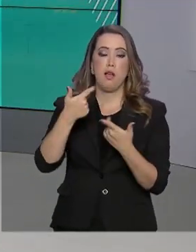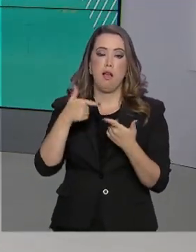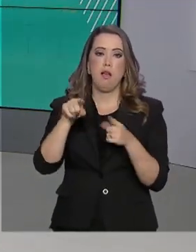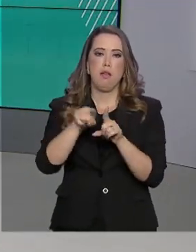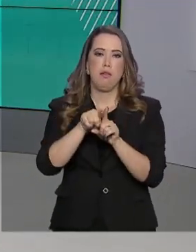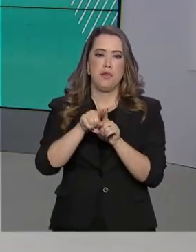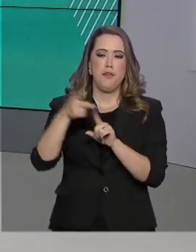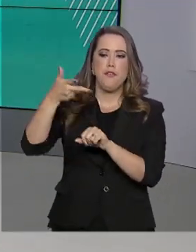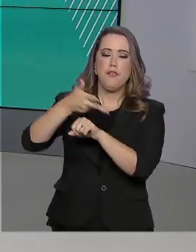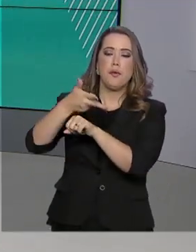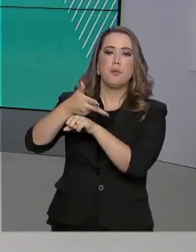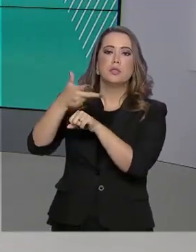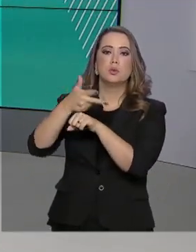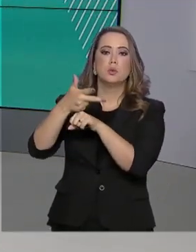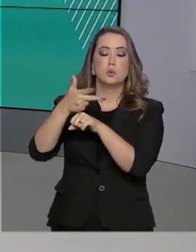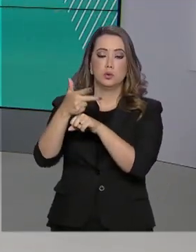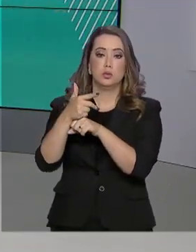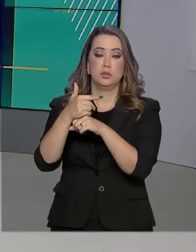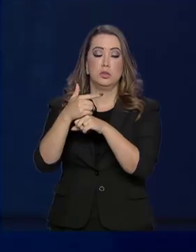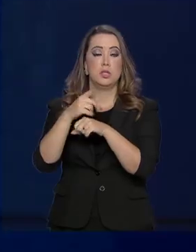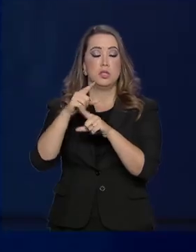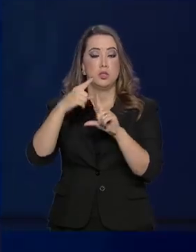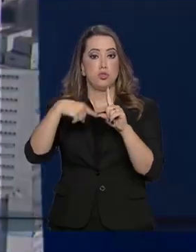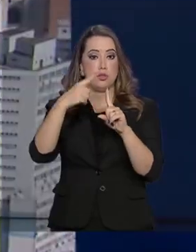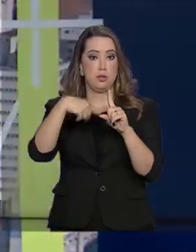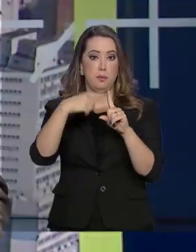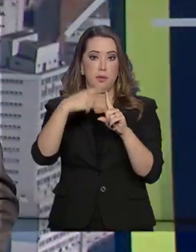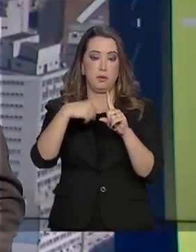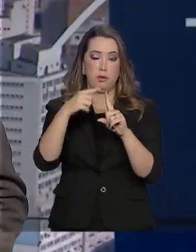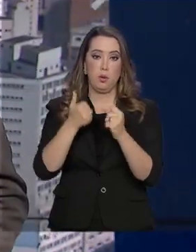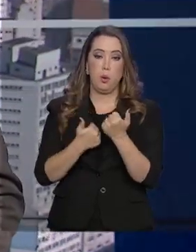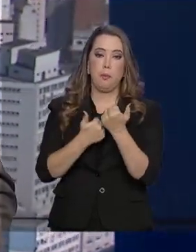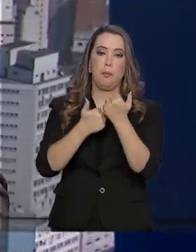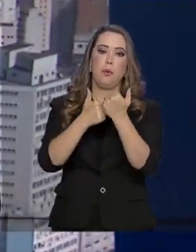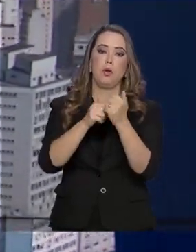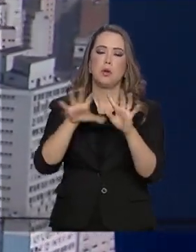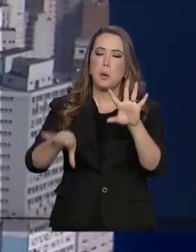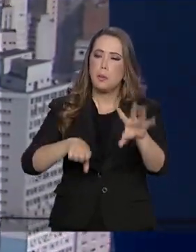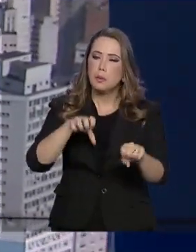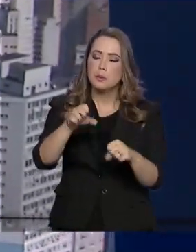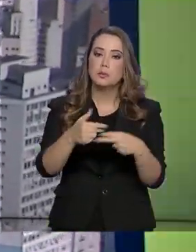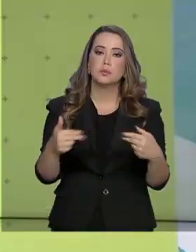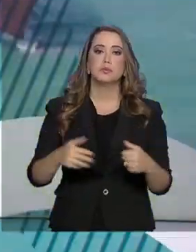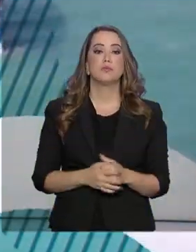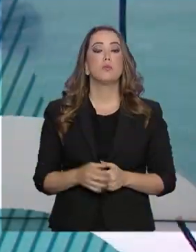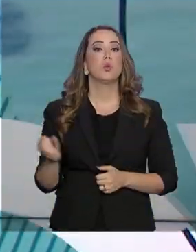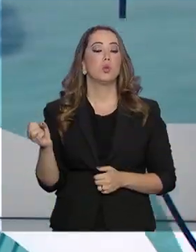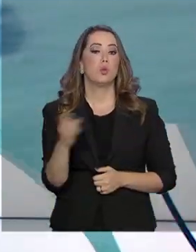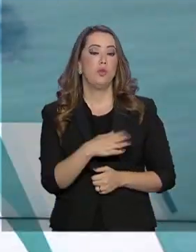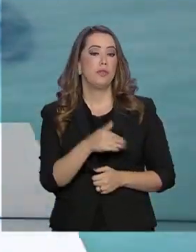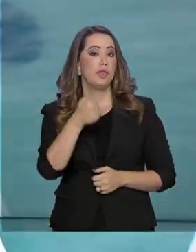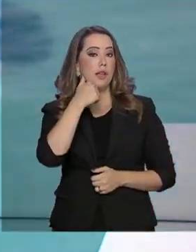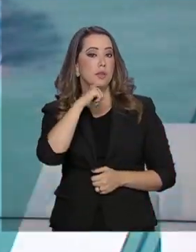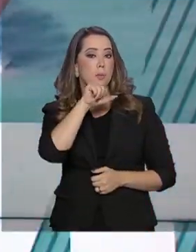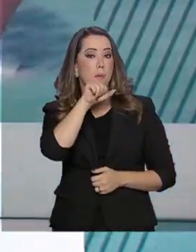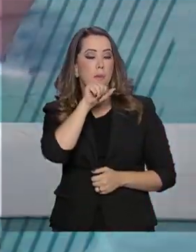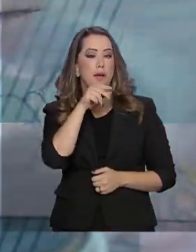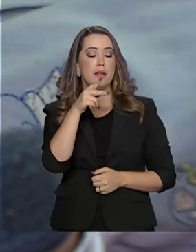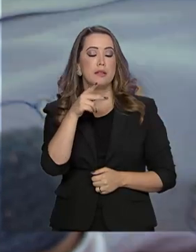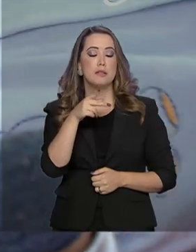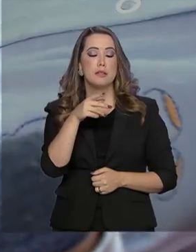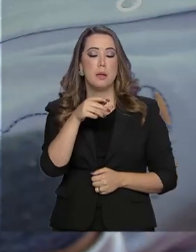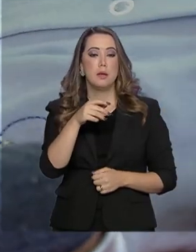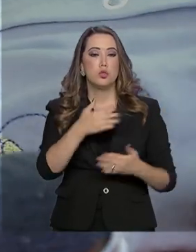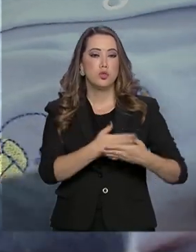contribuíram para o aumento das apreensões. Agora uma novidade para os pais de bebês. A partir deste ano, o sangue